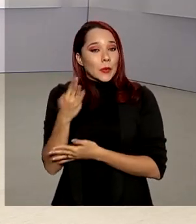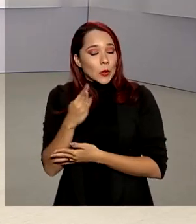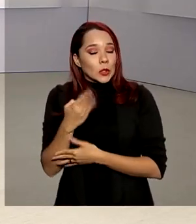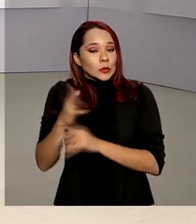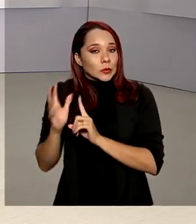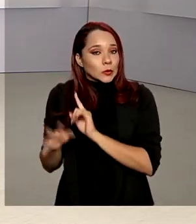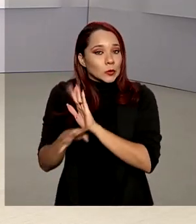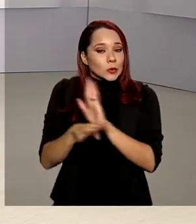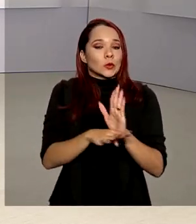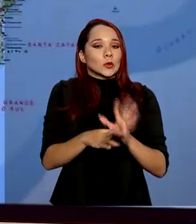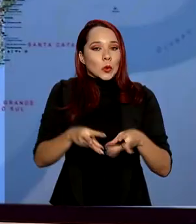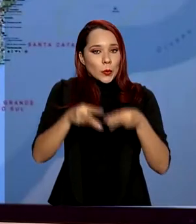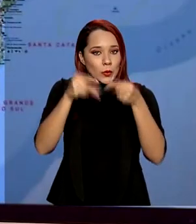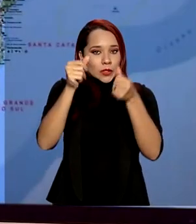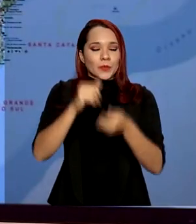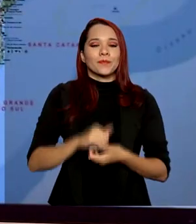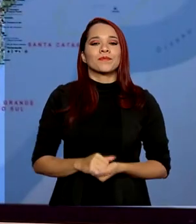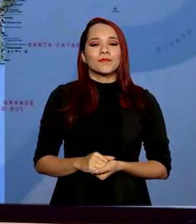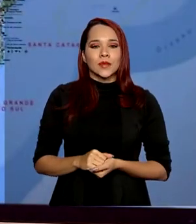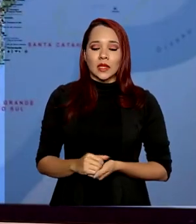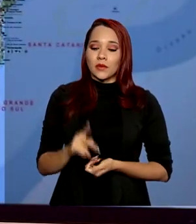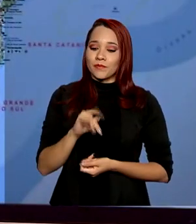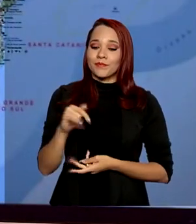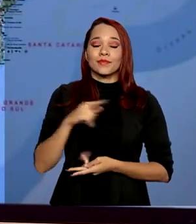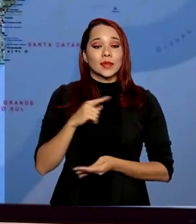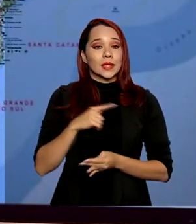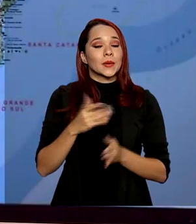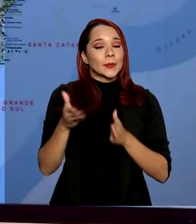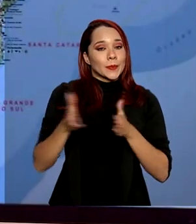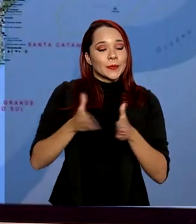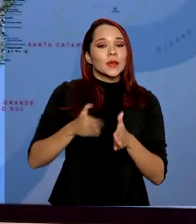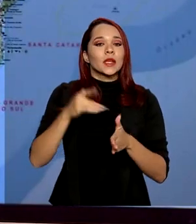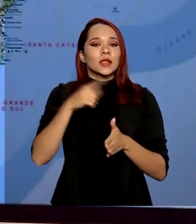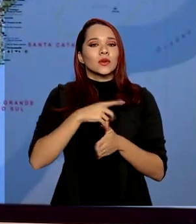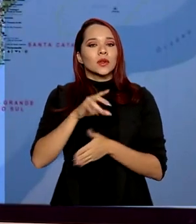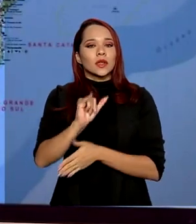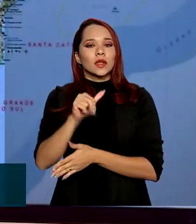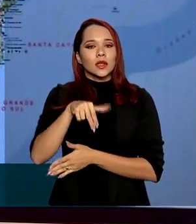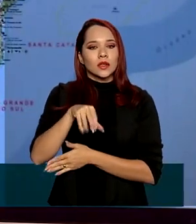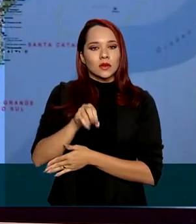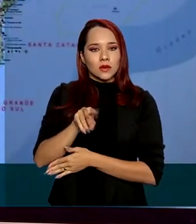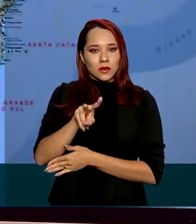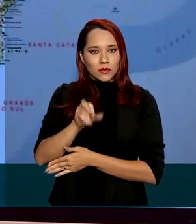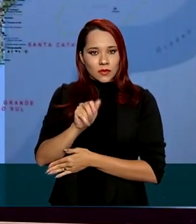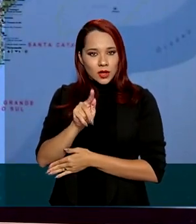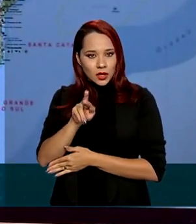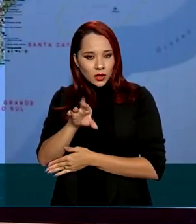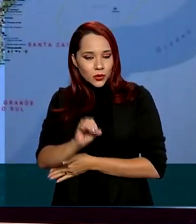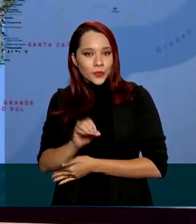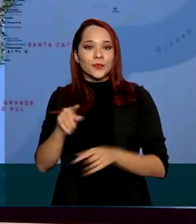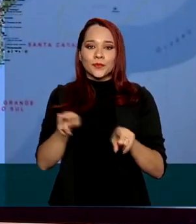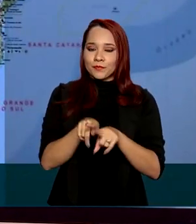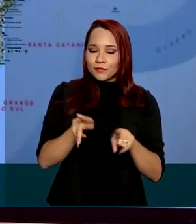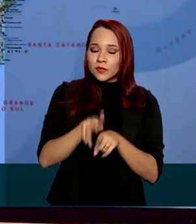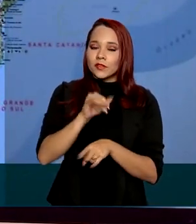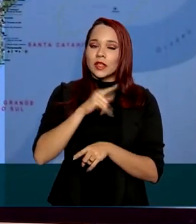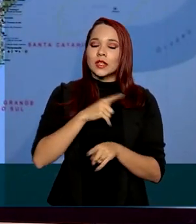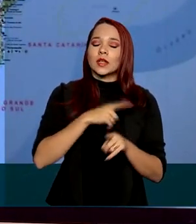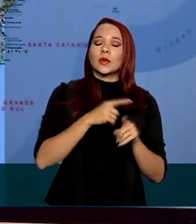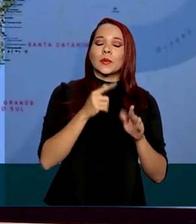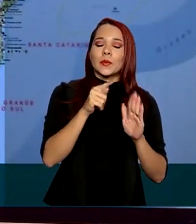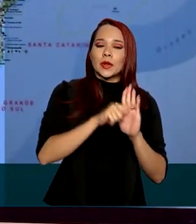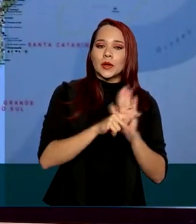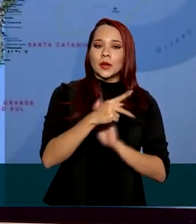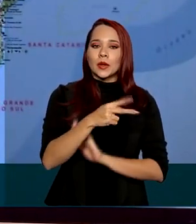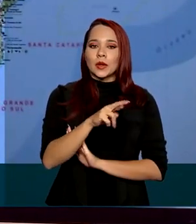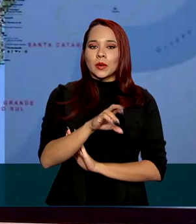na composição. Teremos aí um fomento através do Inovagro, nós teremos também através do Prodecop,